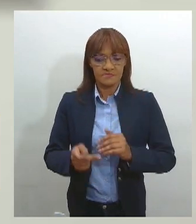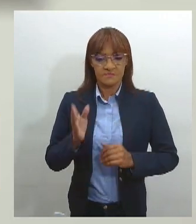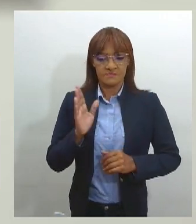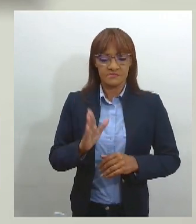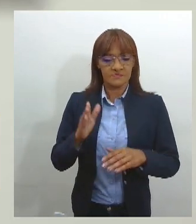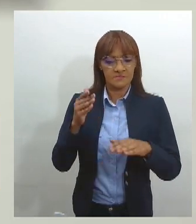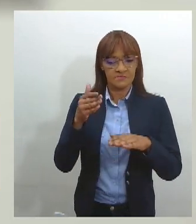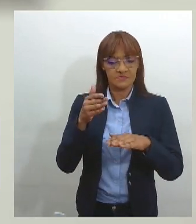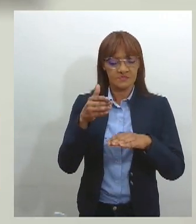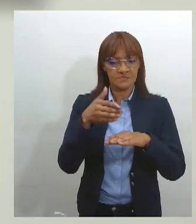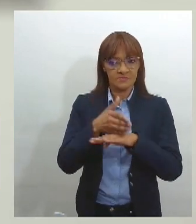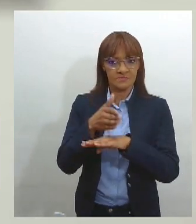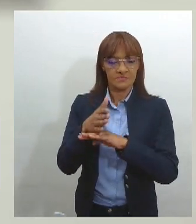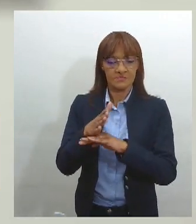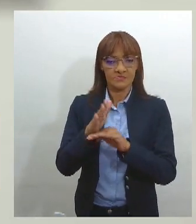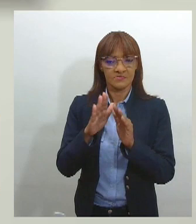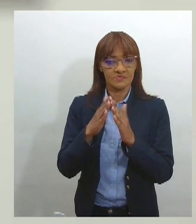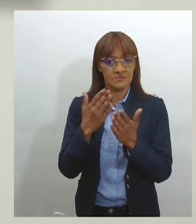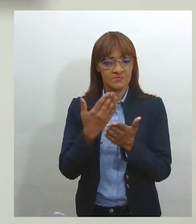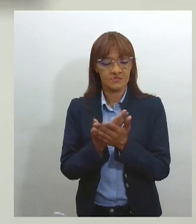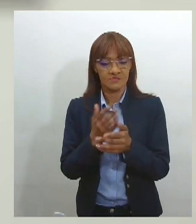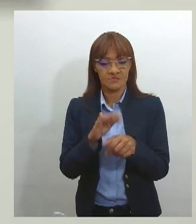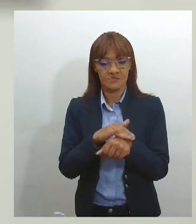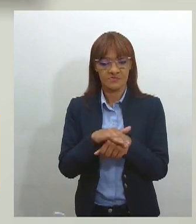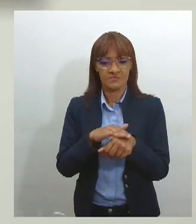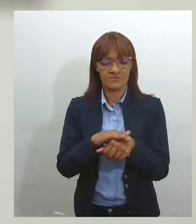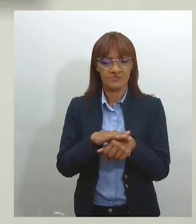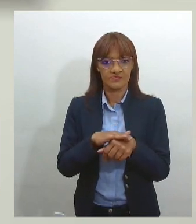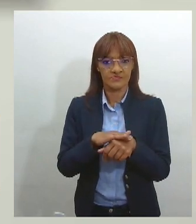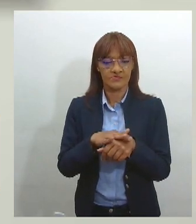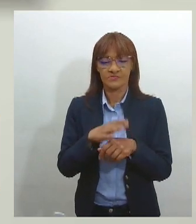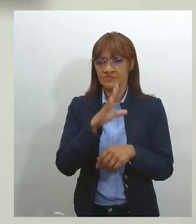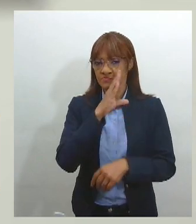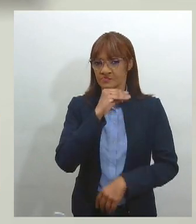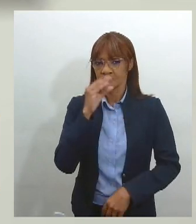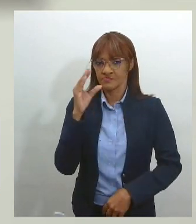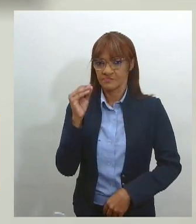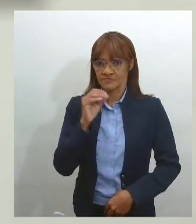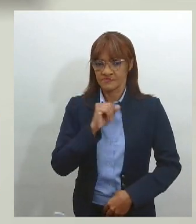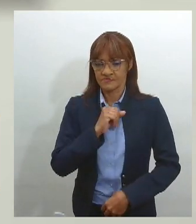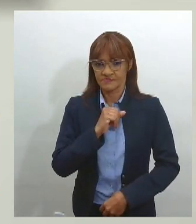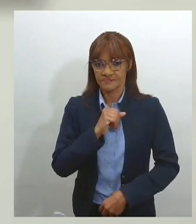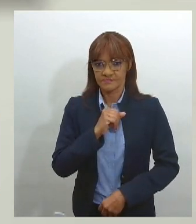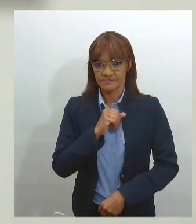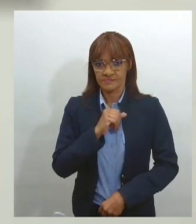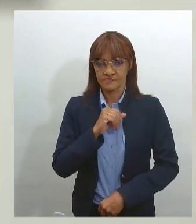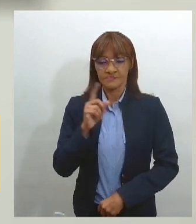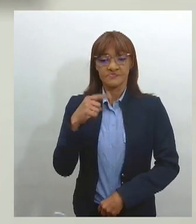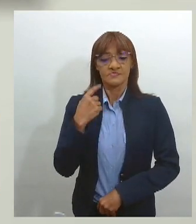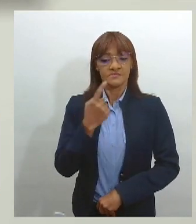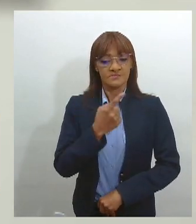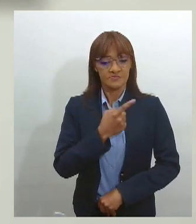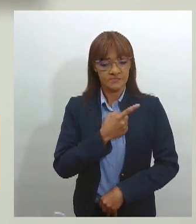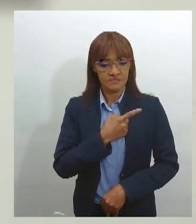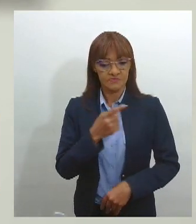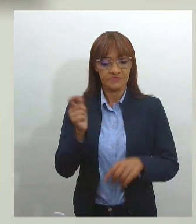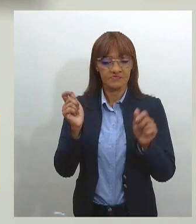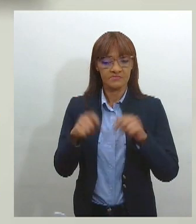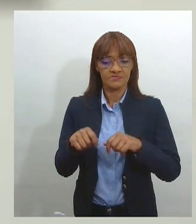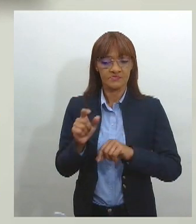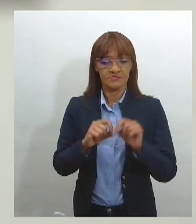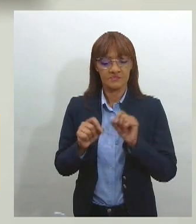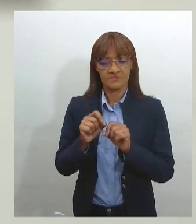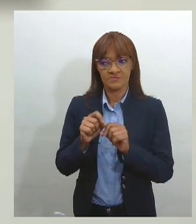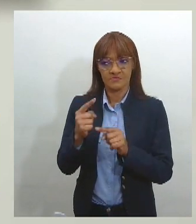adolescentes, né? Futuramente adultos, para que desde já a gente consiga eliminar, né? Essa